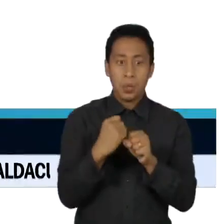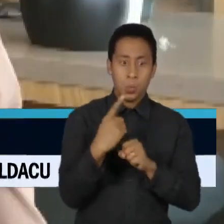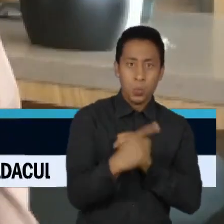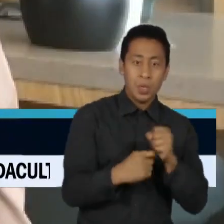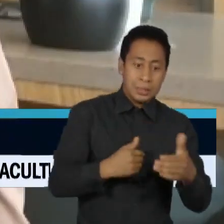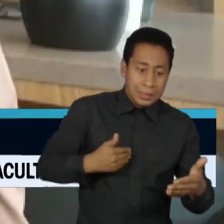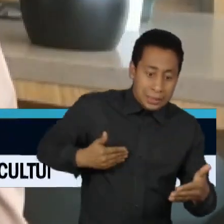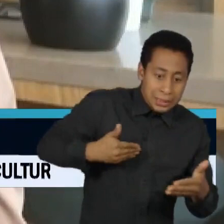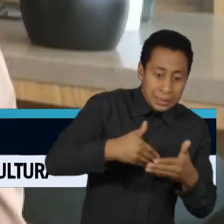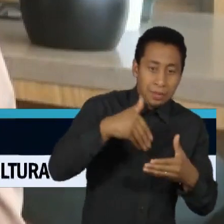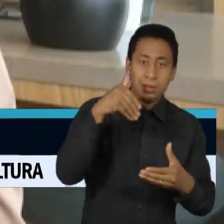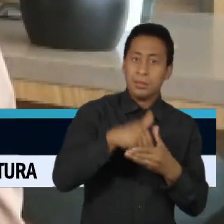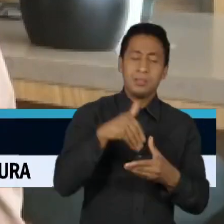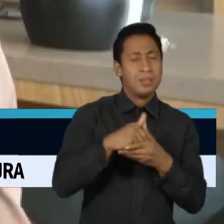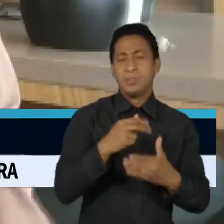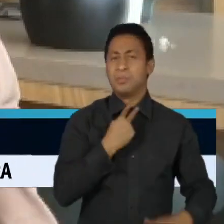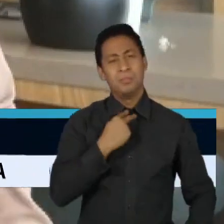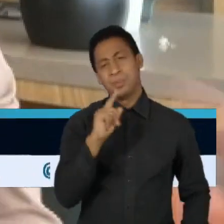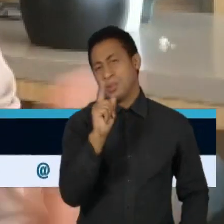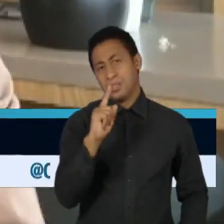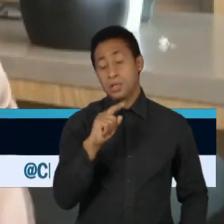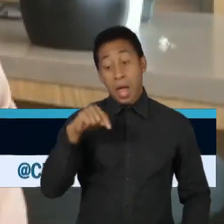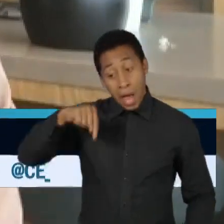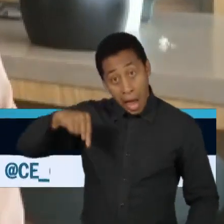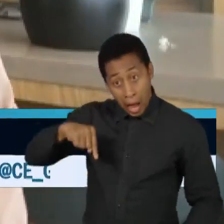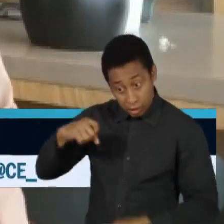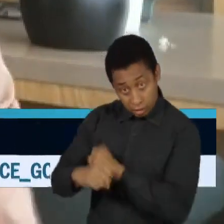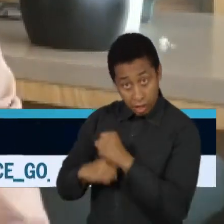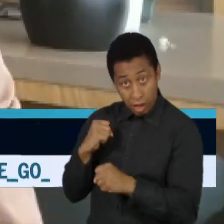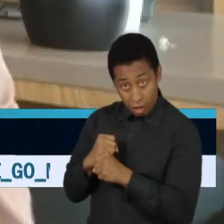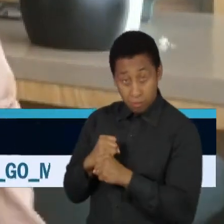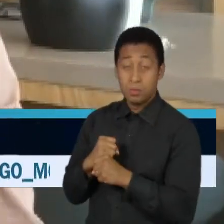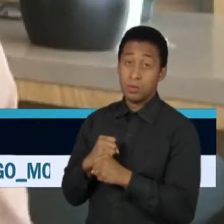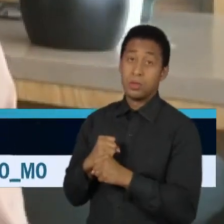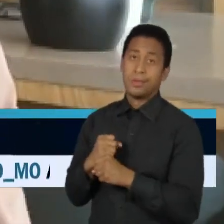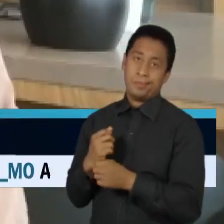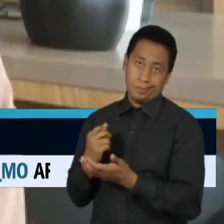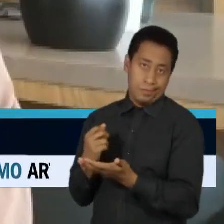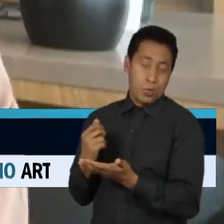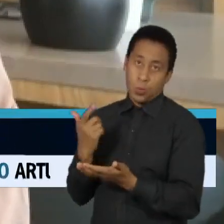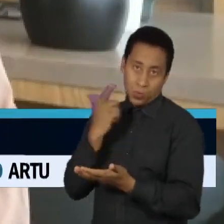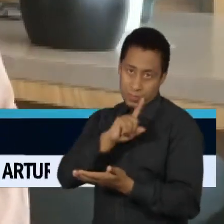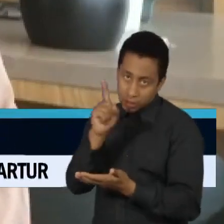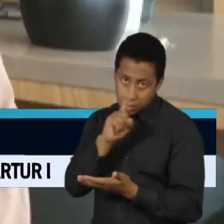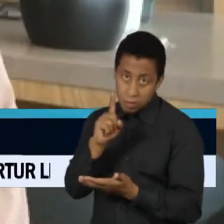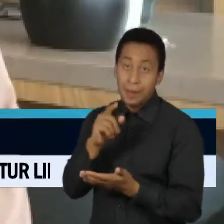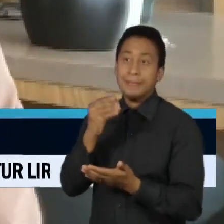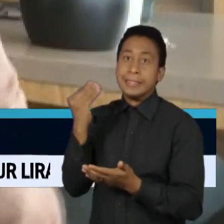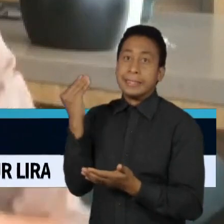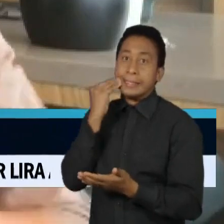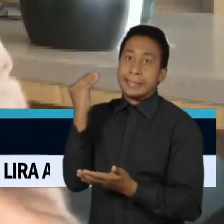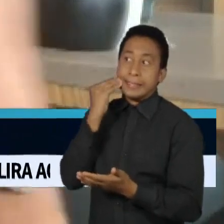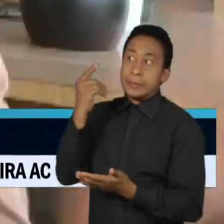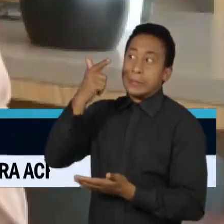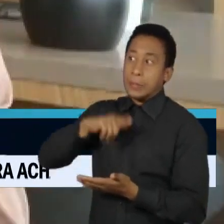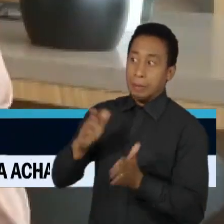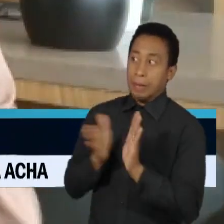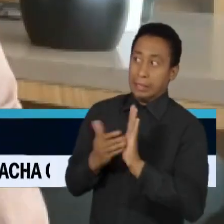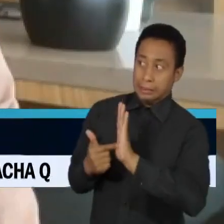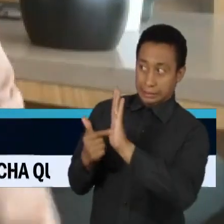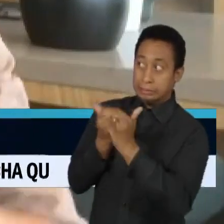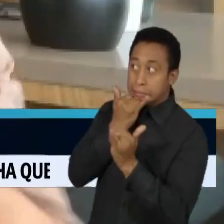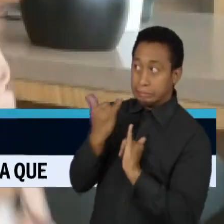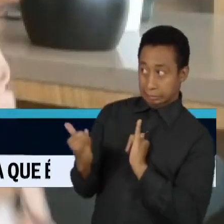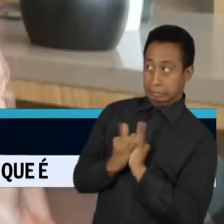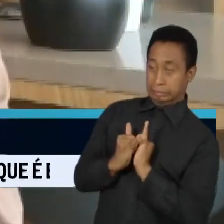das eleições. Como não cumpriram neste ano, mais uma vez tentam agora anistiar uma regra que já é